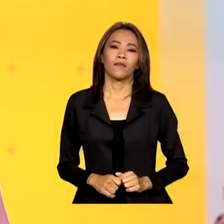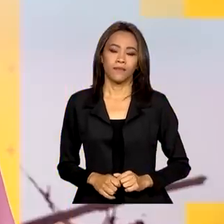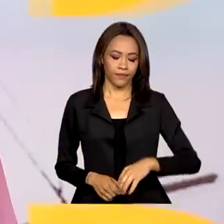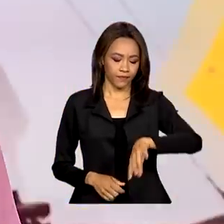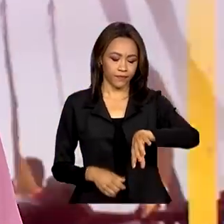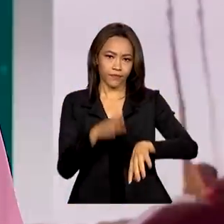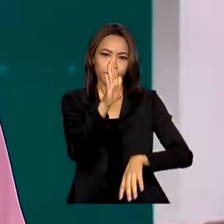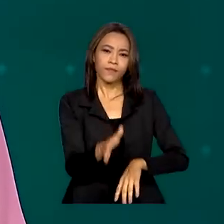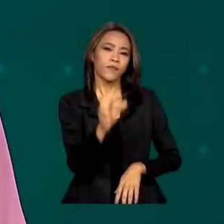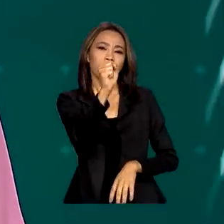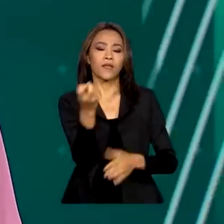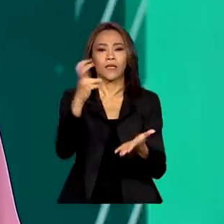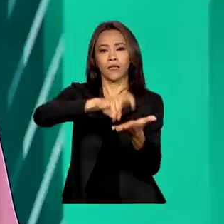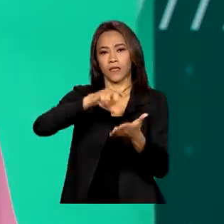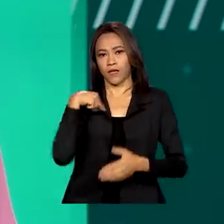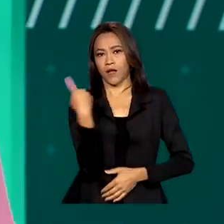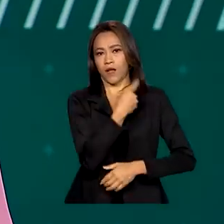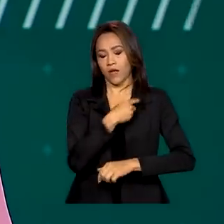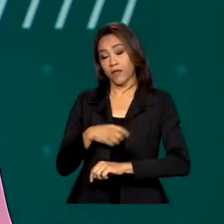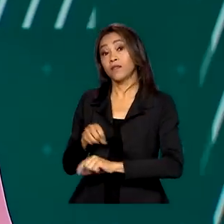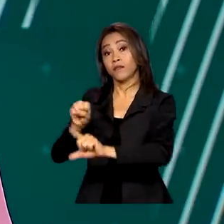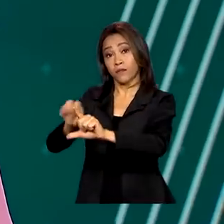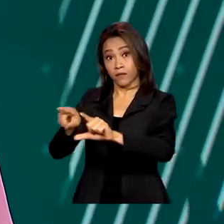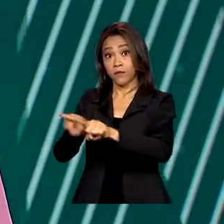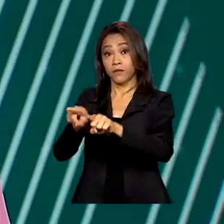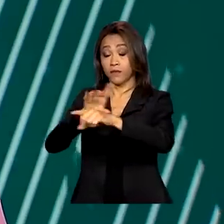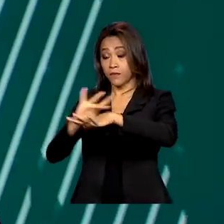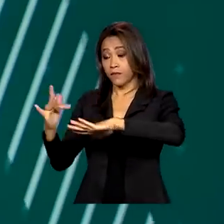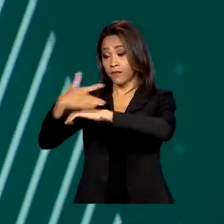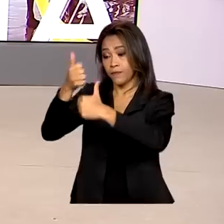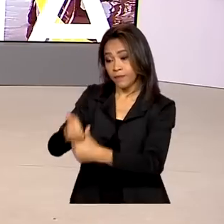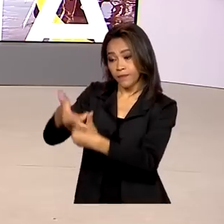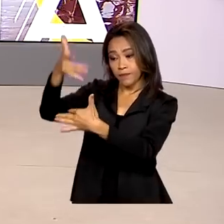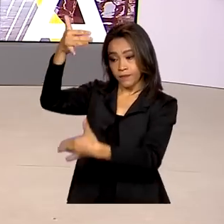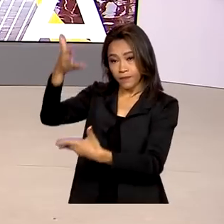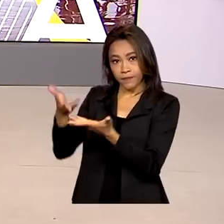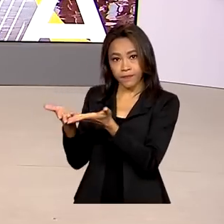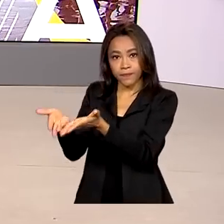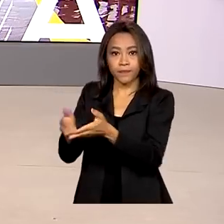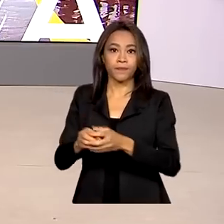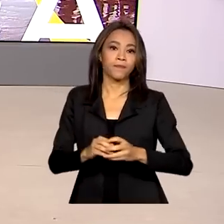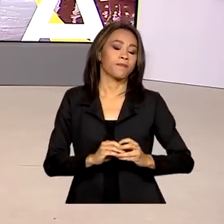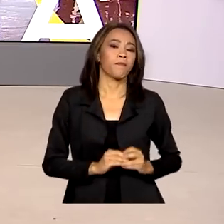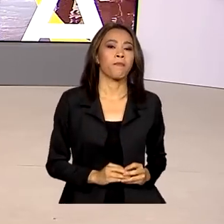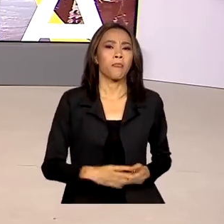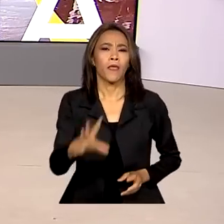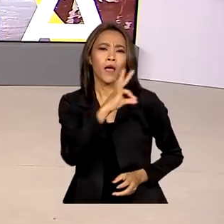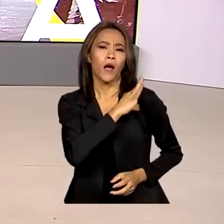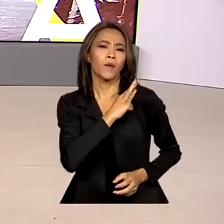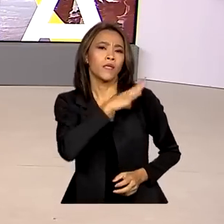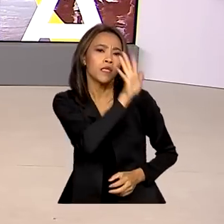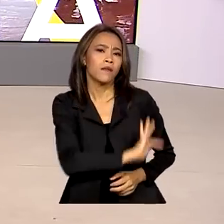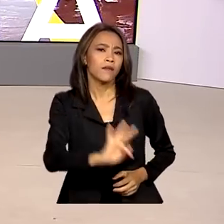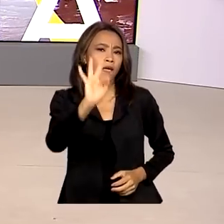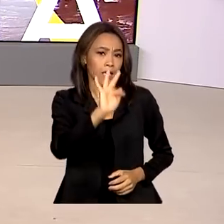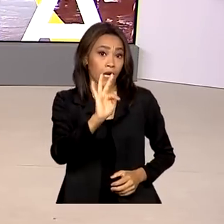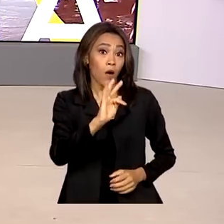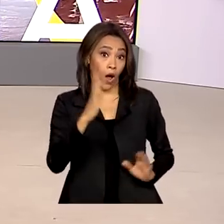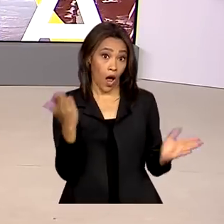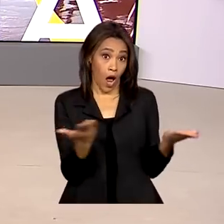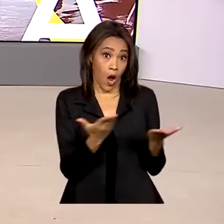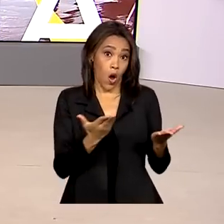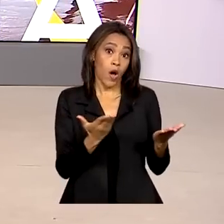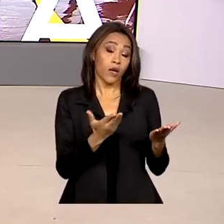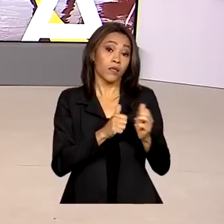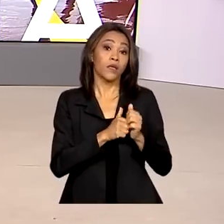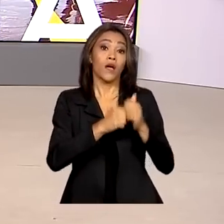Oito horas da manhã, estamos ao vivo também pelas redes sociais. A Polícia Federal cumpre agora mandados da